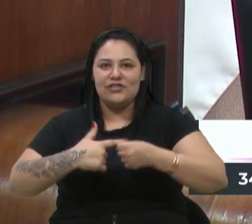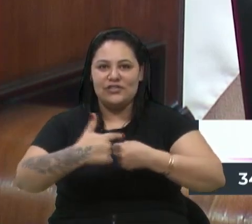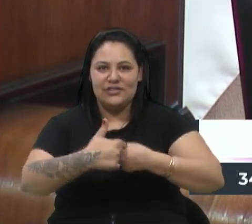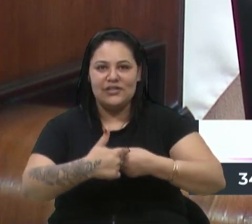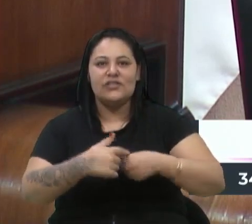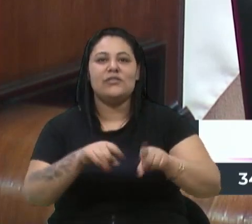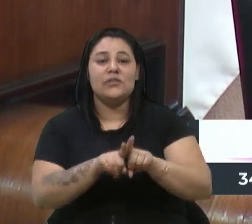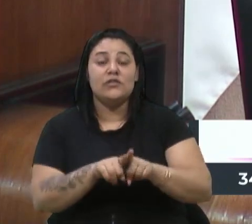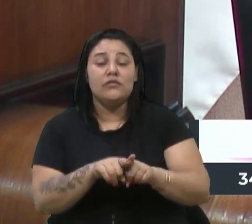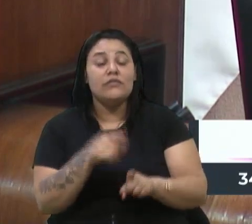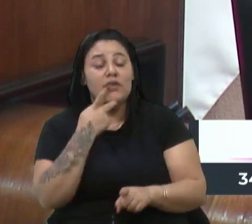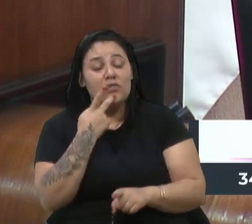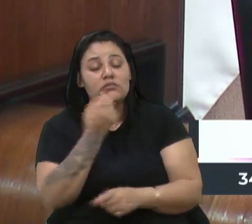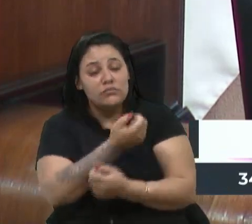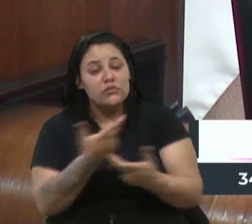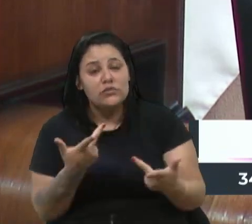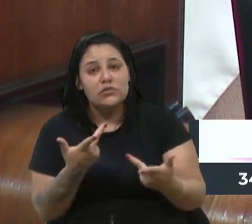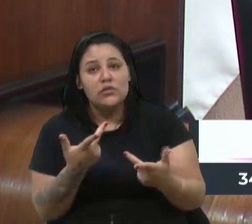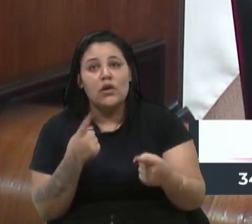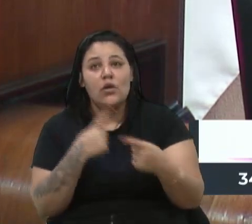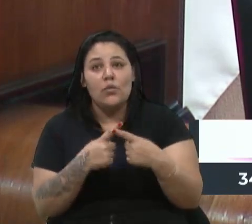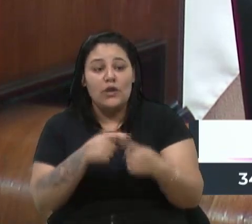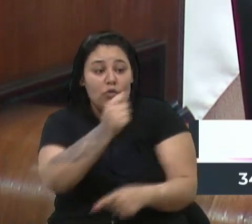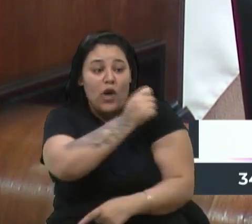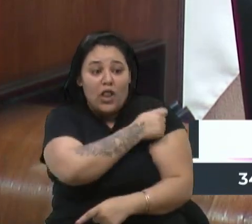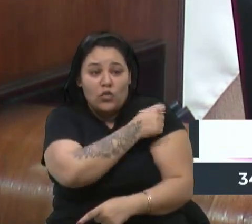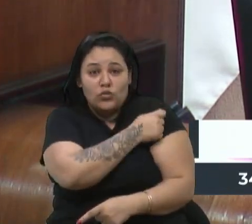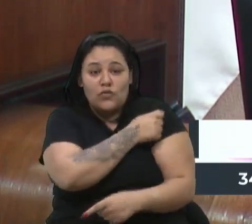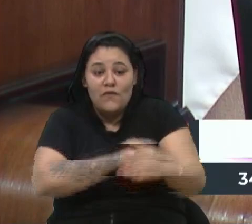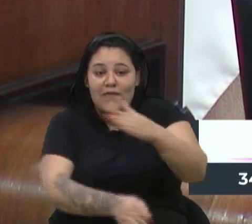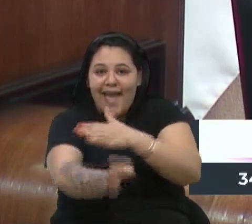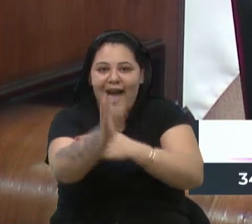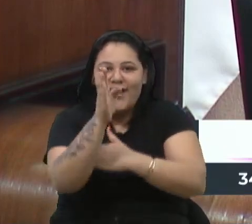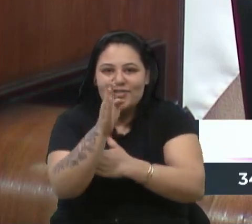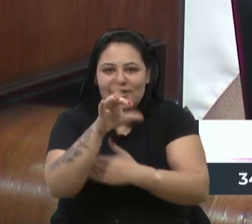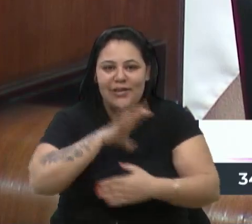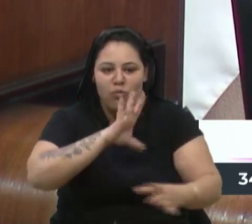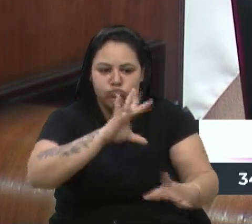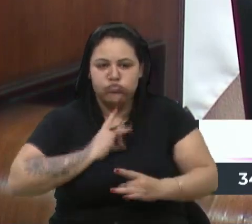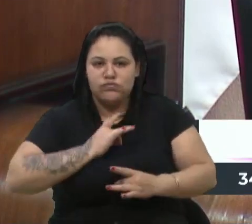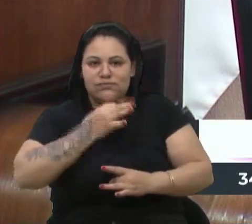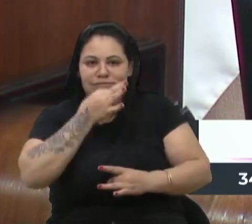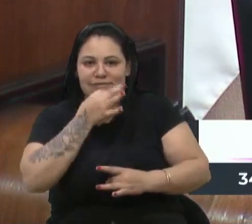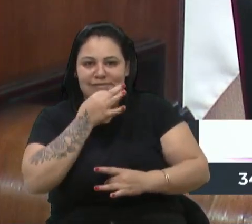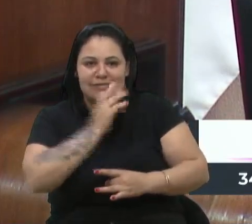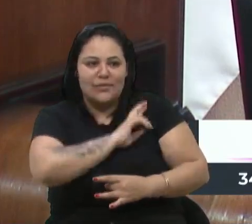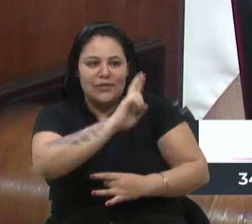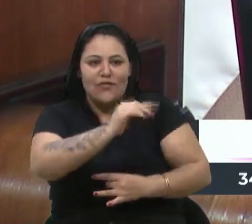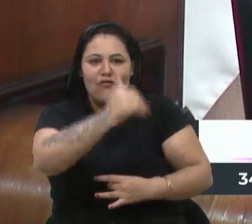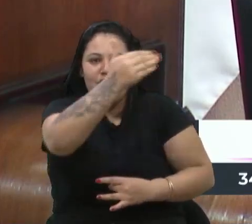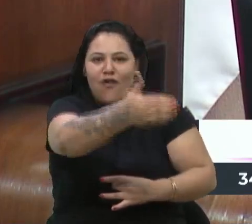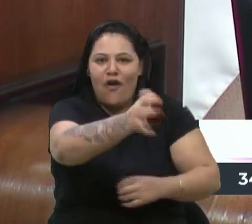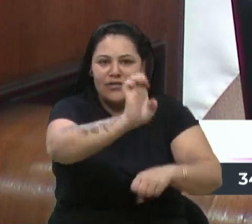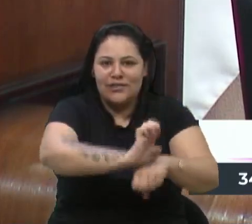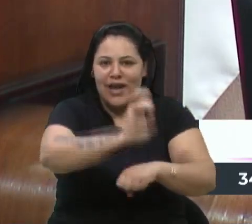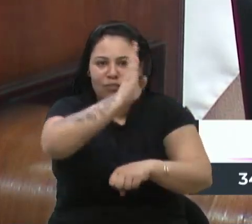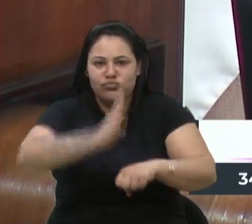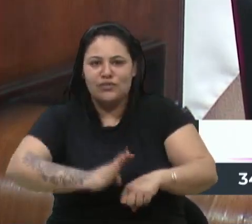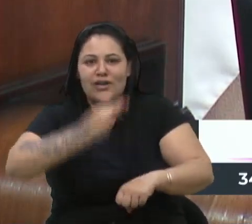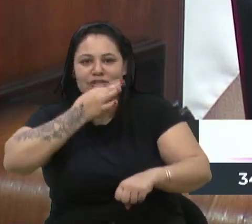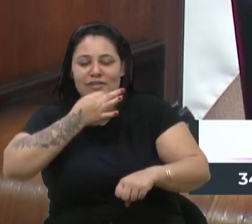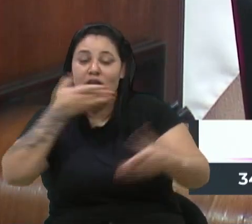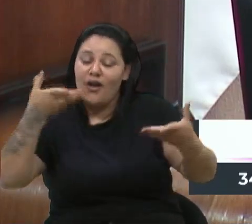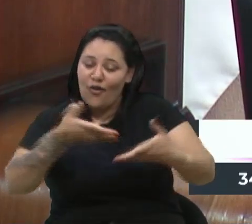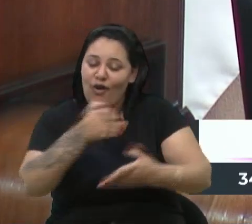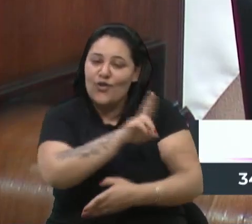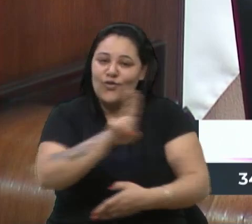também. É verdade. Porque onde eles forem, eles levam o nosso nome, o nome de Caxias, o nome do Estado, e agora também o nome do Brasil, quando saírem